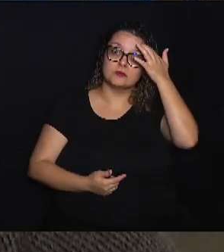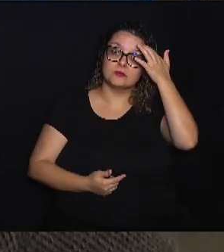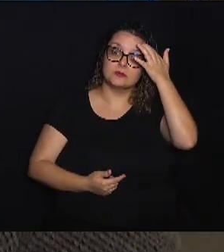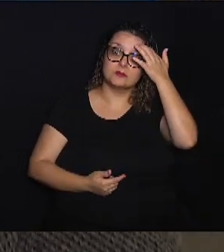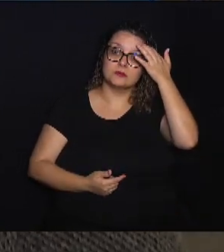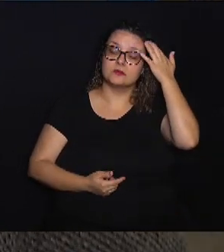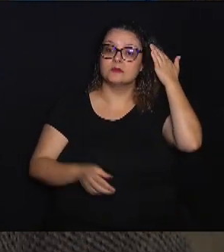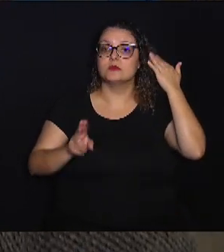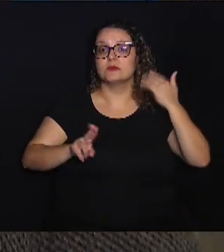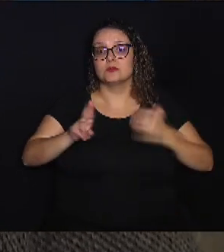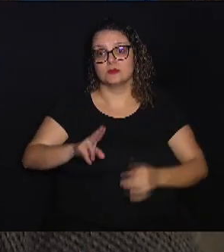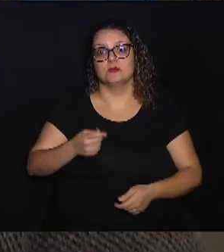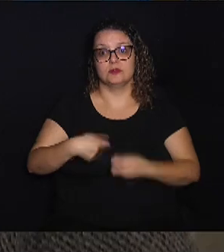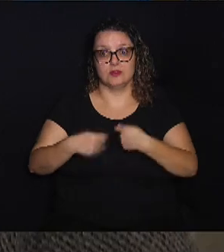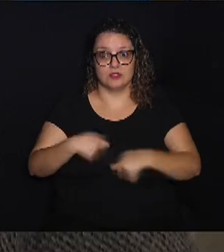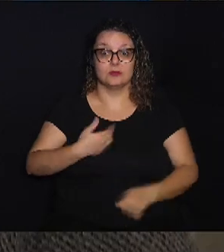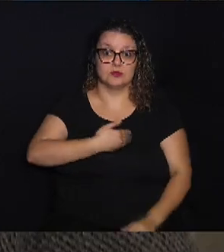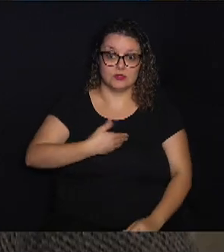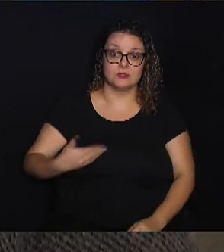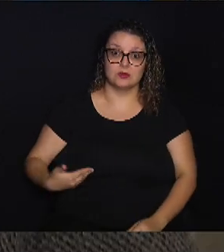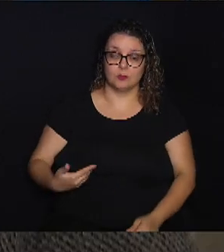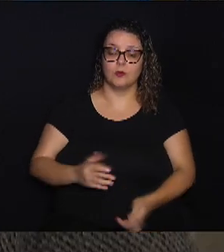aplicado na administração pública.